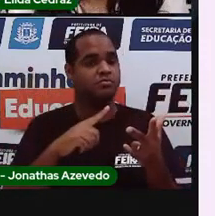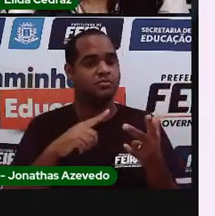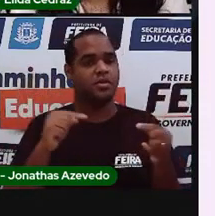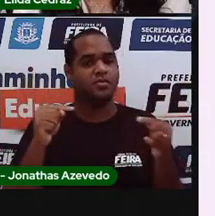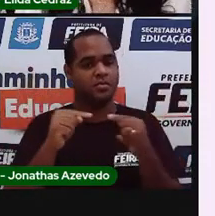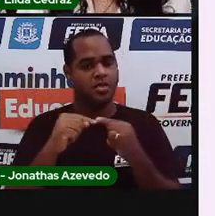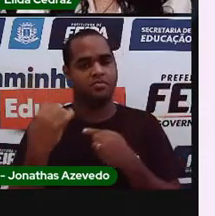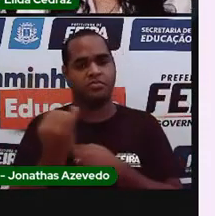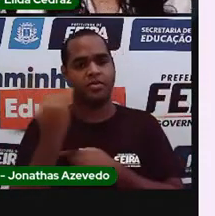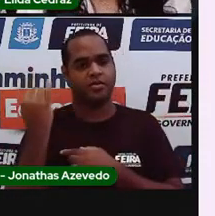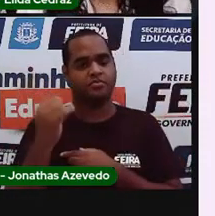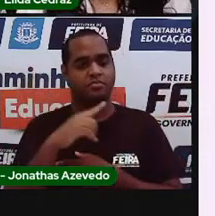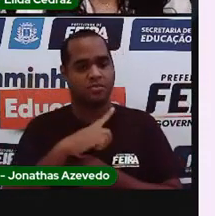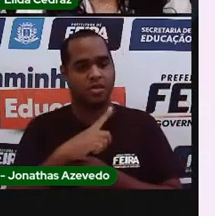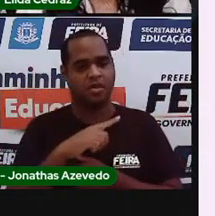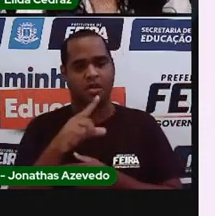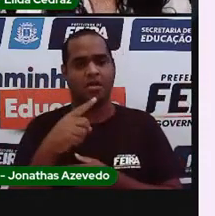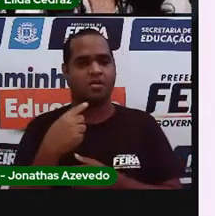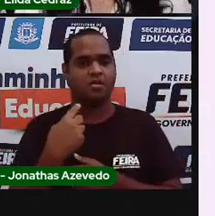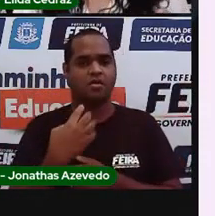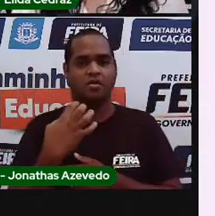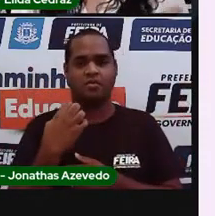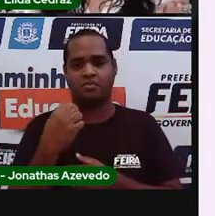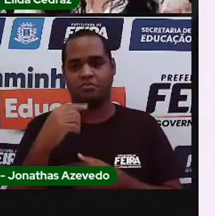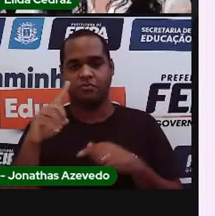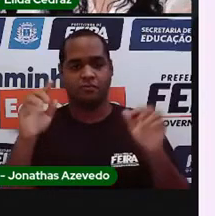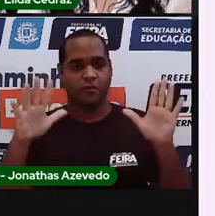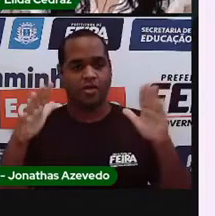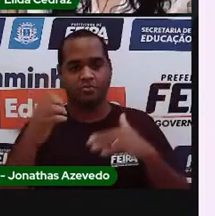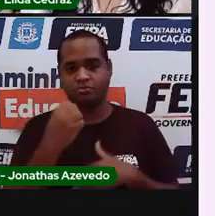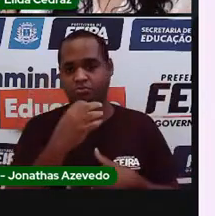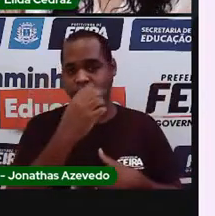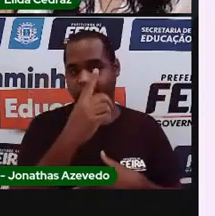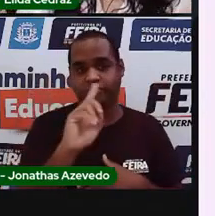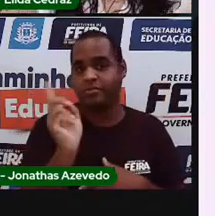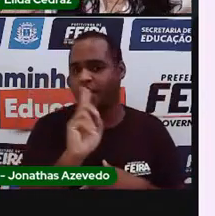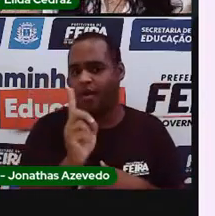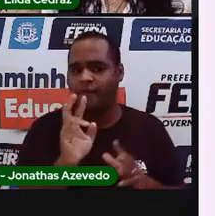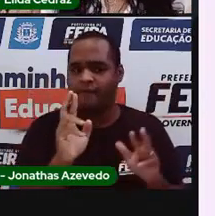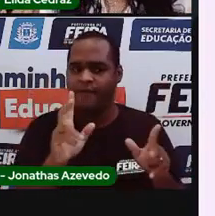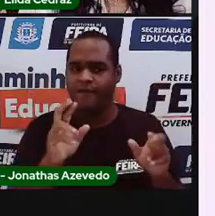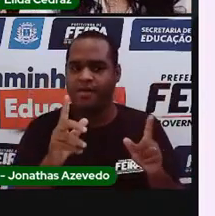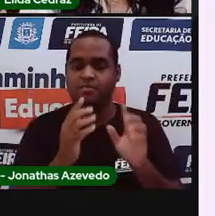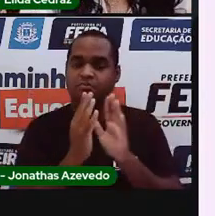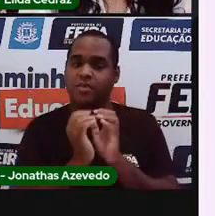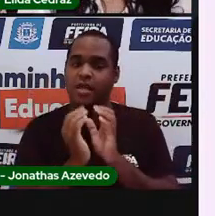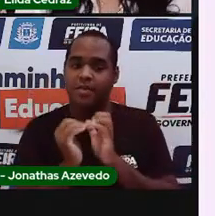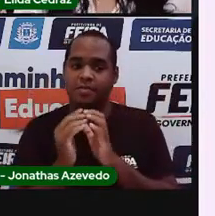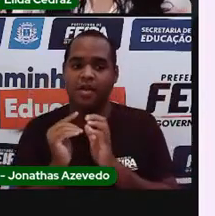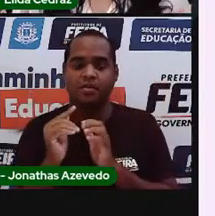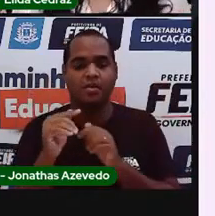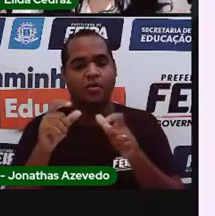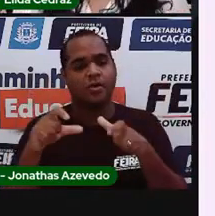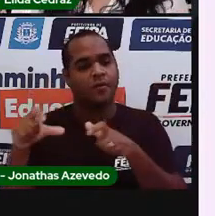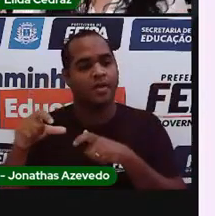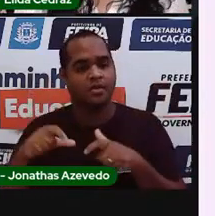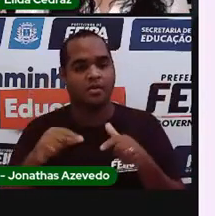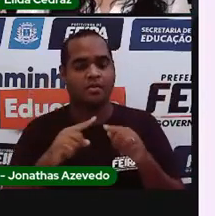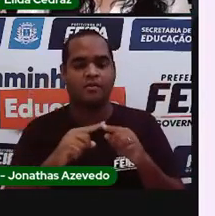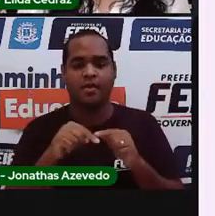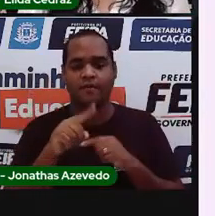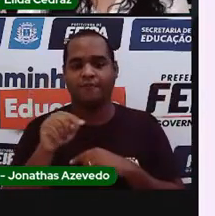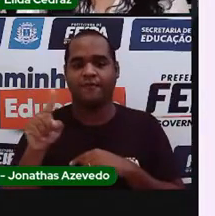tem asa e não pode voar. A Pró não está pedindo animais que voam. A Pró pediu